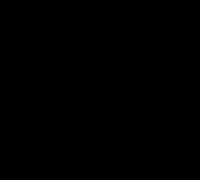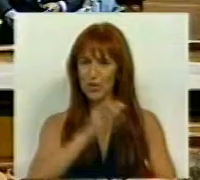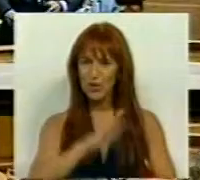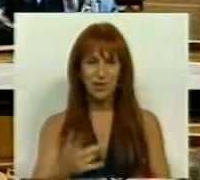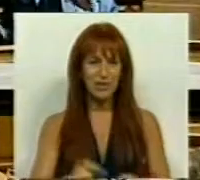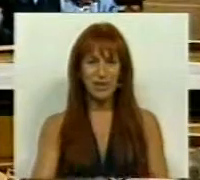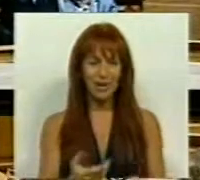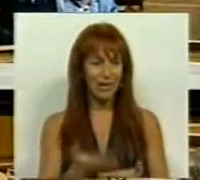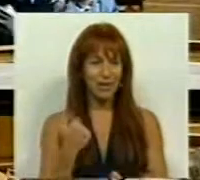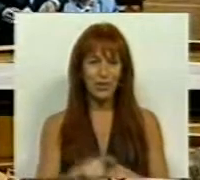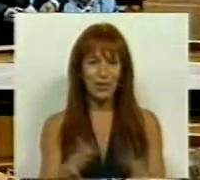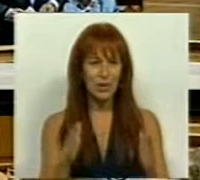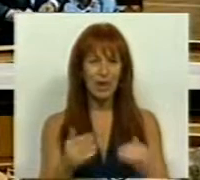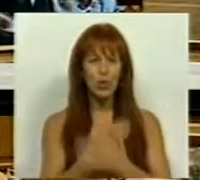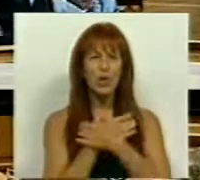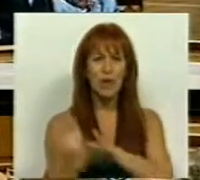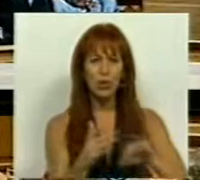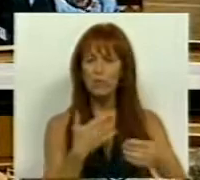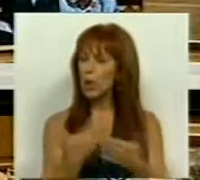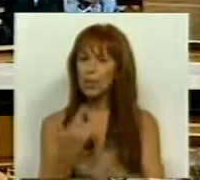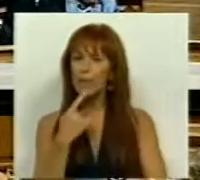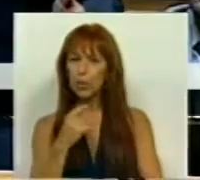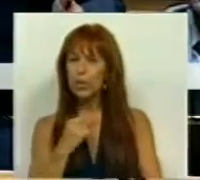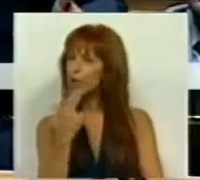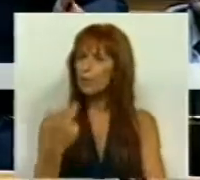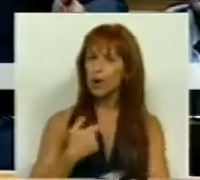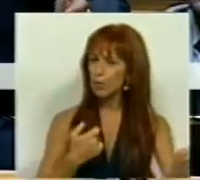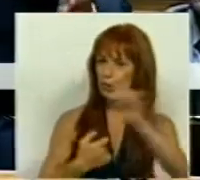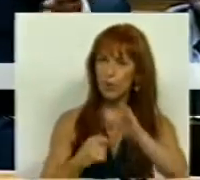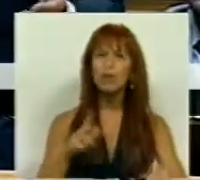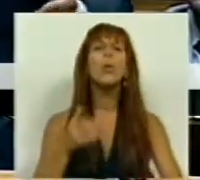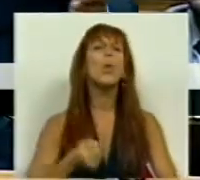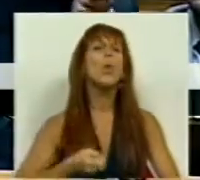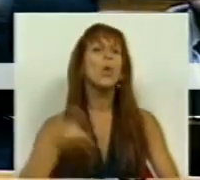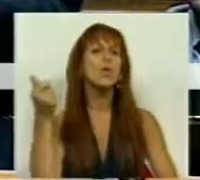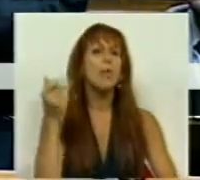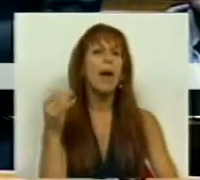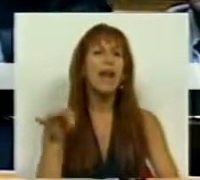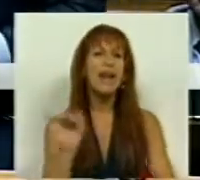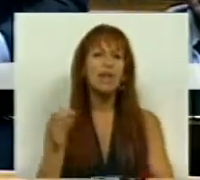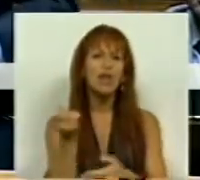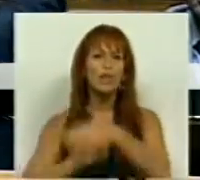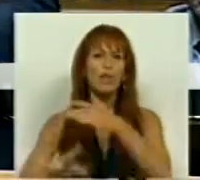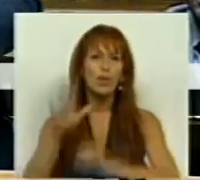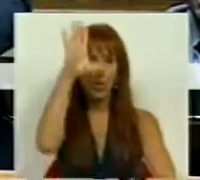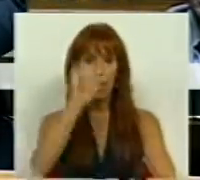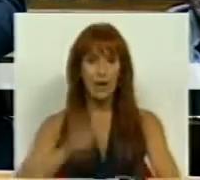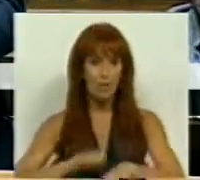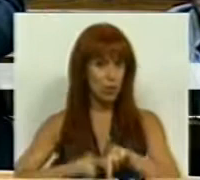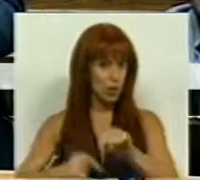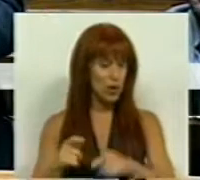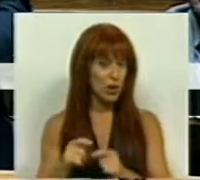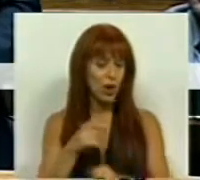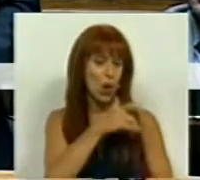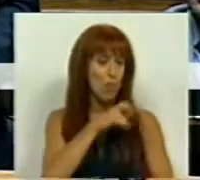O retira essa parte dos amigos, mas não retira a pergunta porque não me respondeu quanto é que o Banif devolveu ao Estado em relação